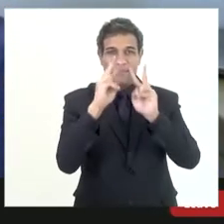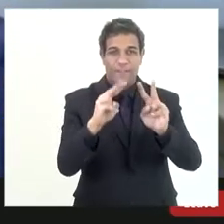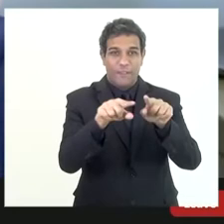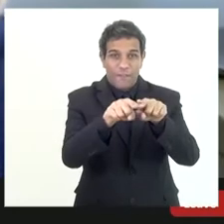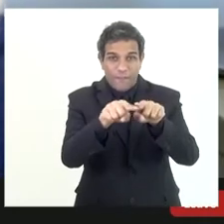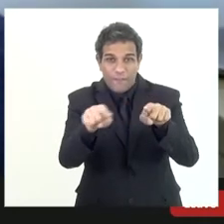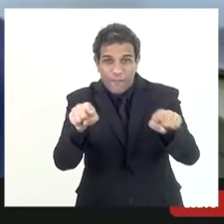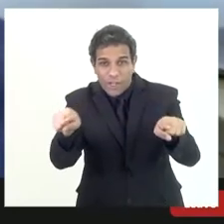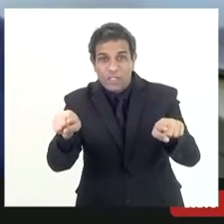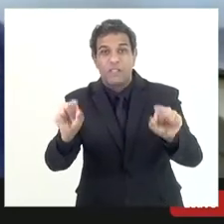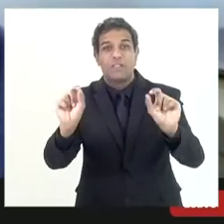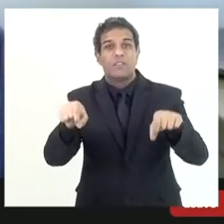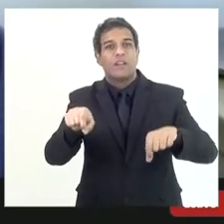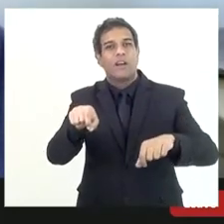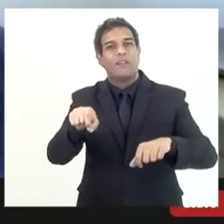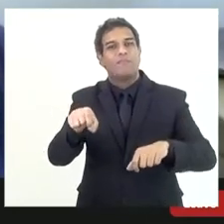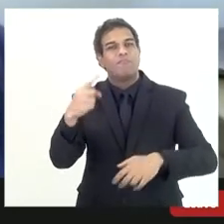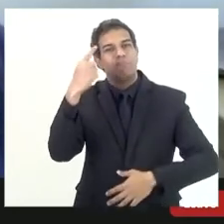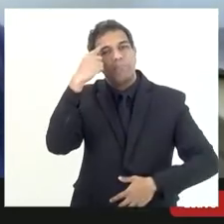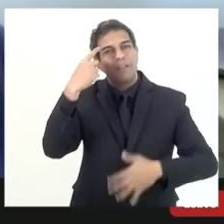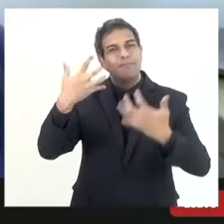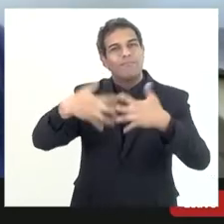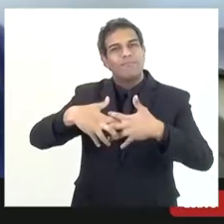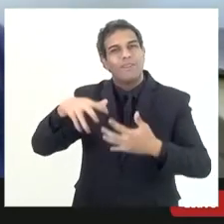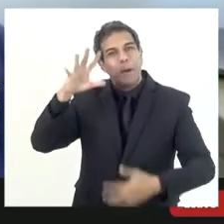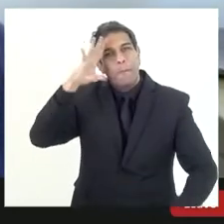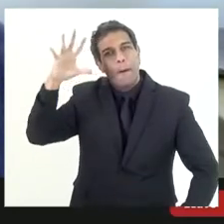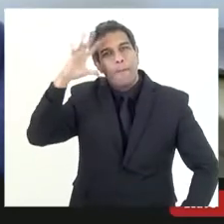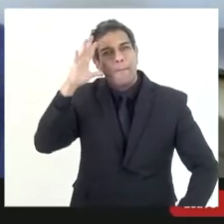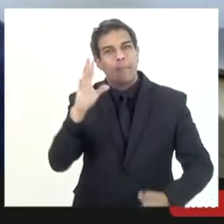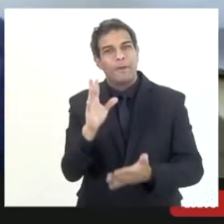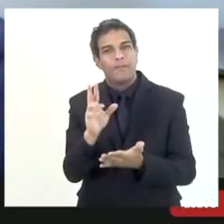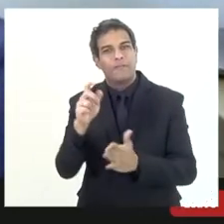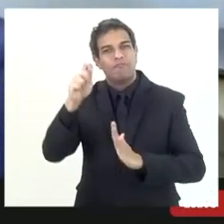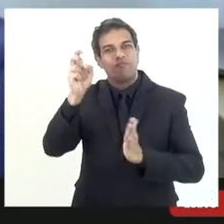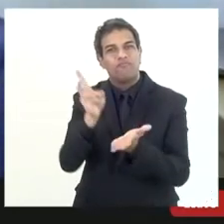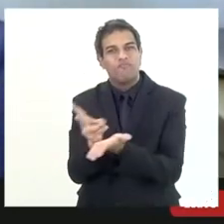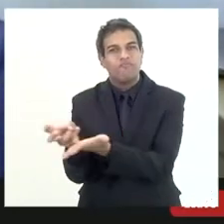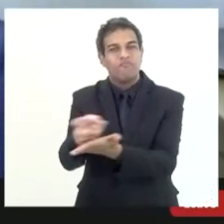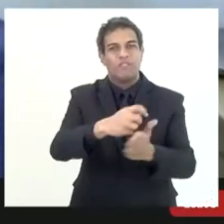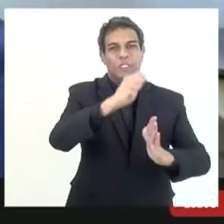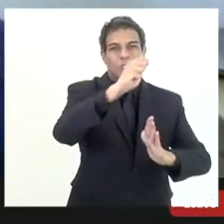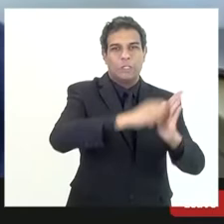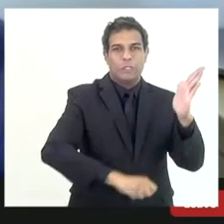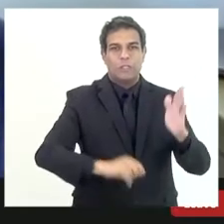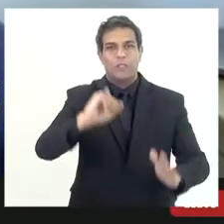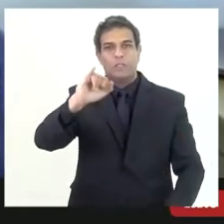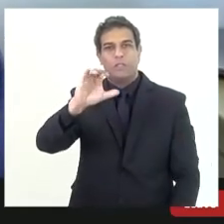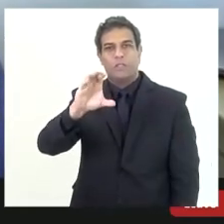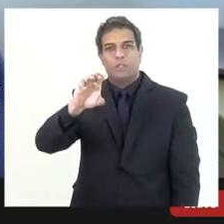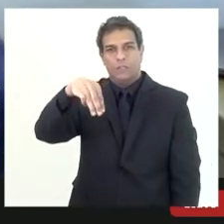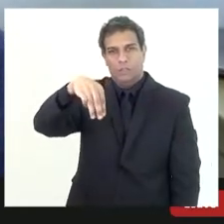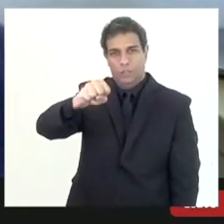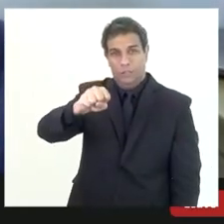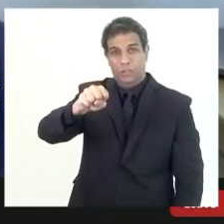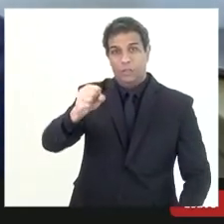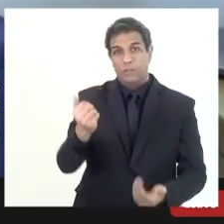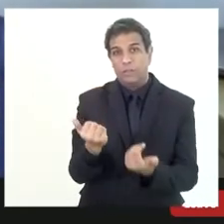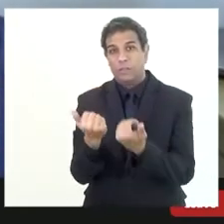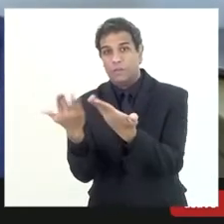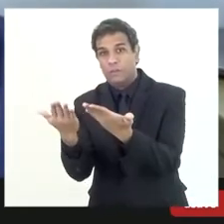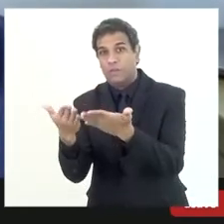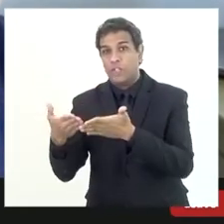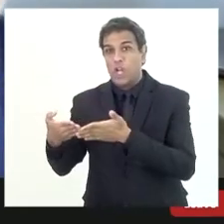cadeira se a gente se se tributando ICMS na exportação em uma base de